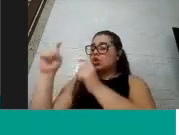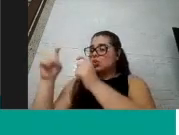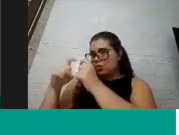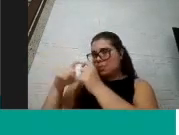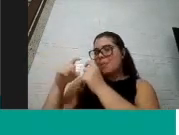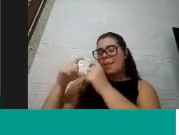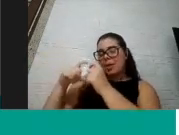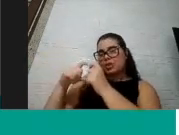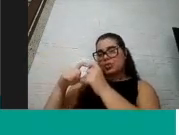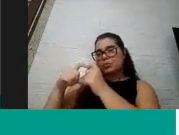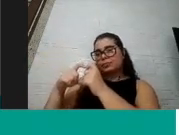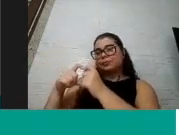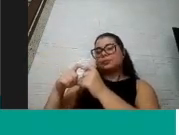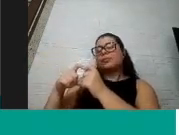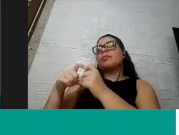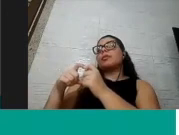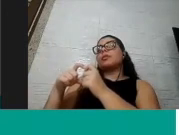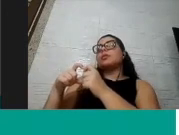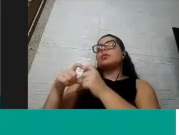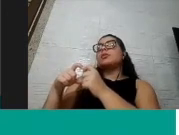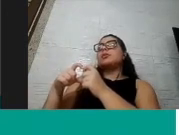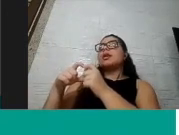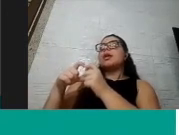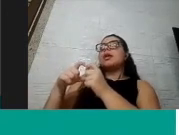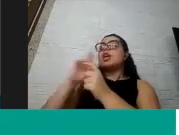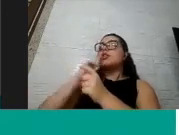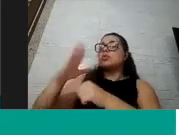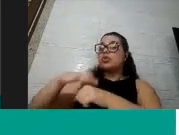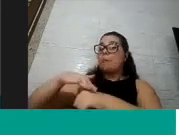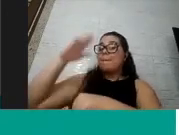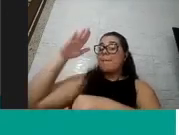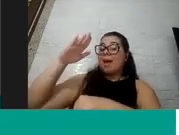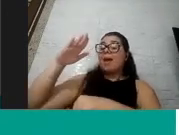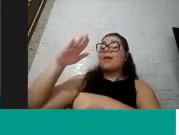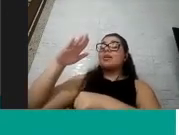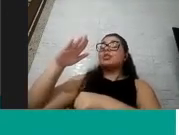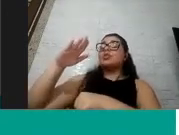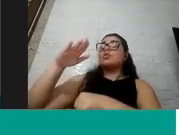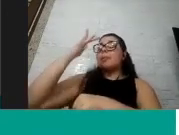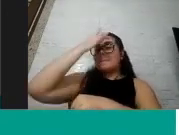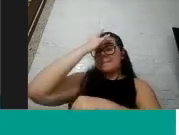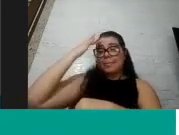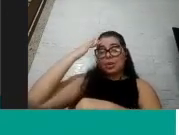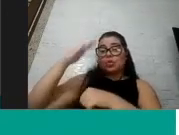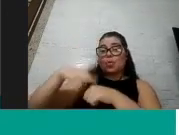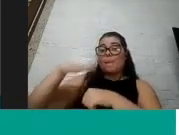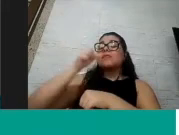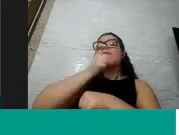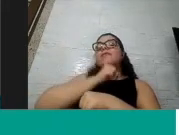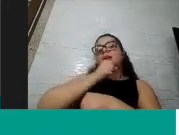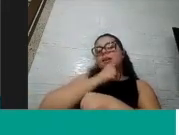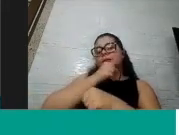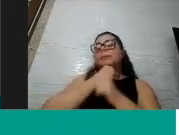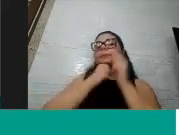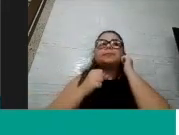já sabe que são os mais velhos que internam mais então os médicos têm mais contato com as pessoas que internam os